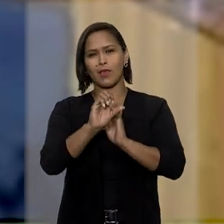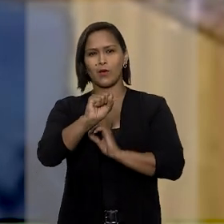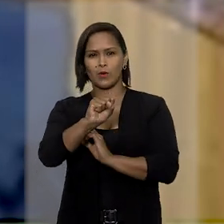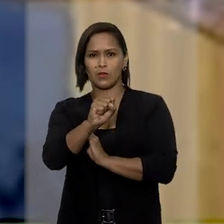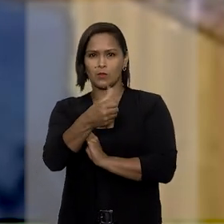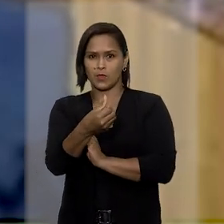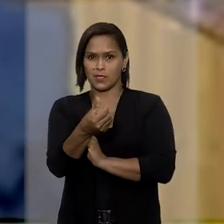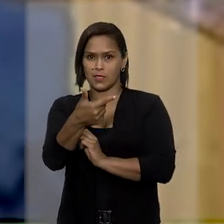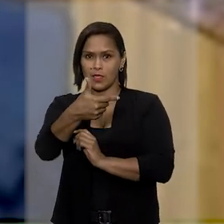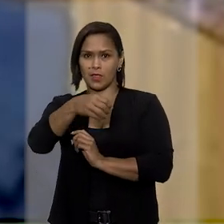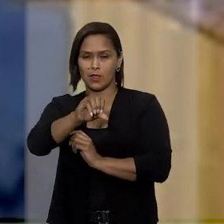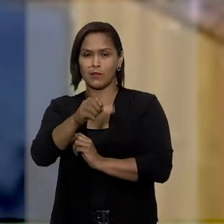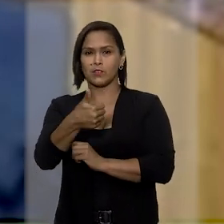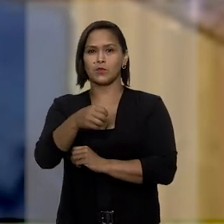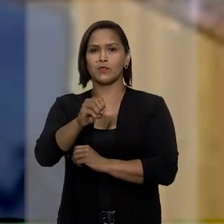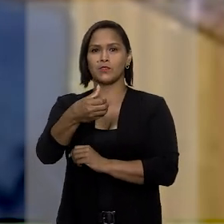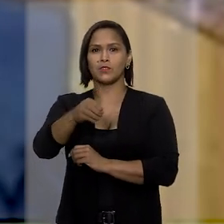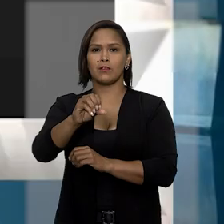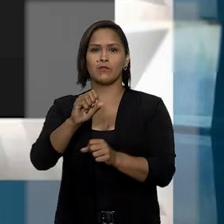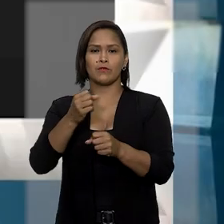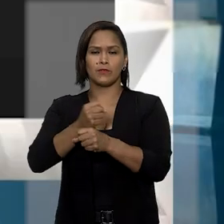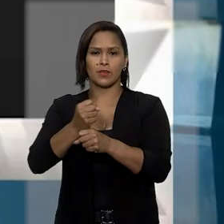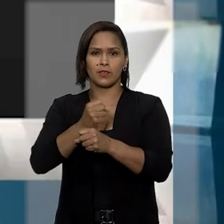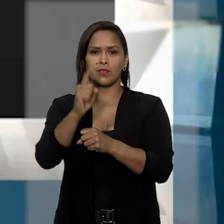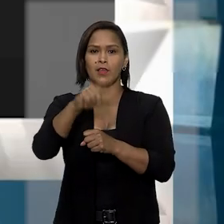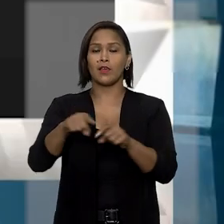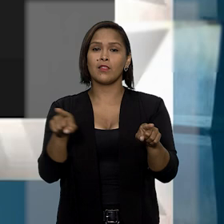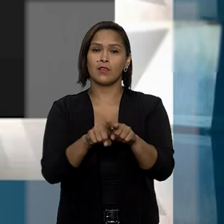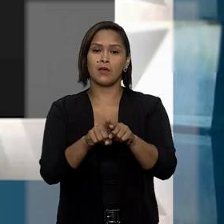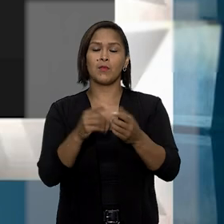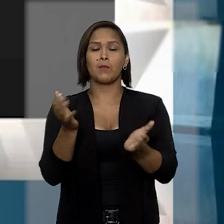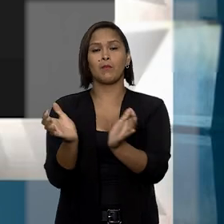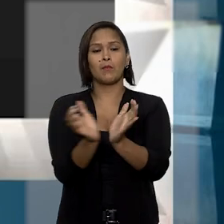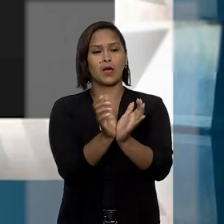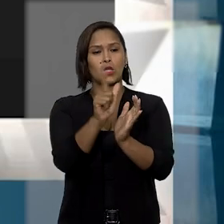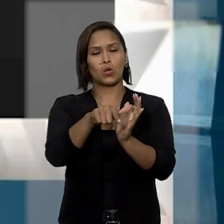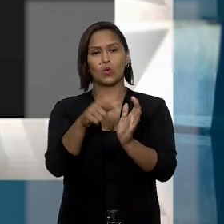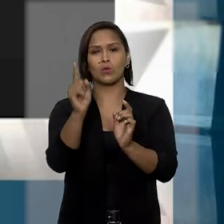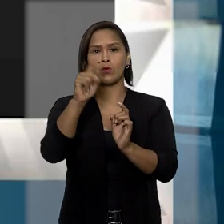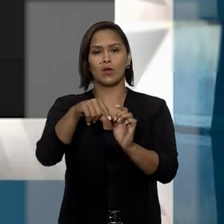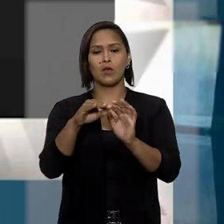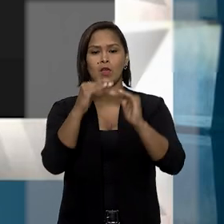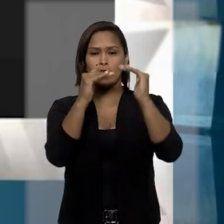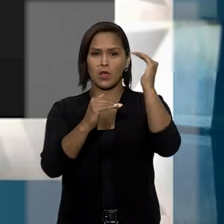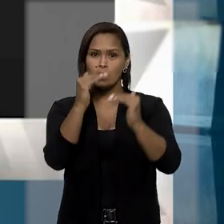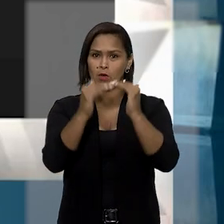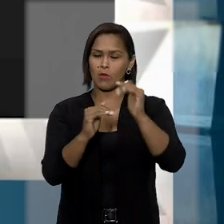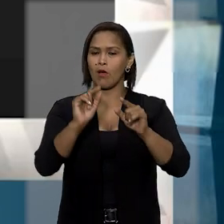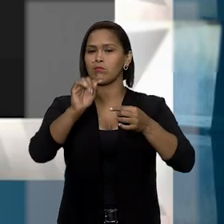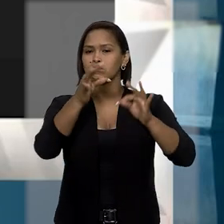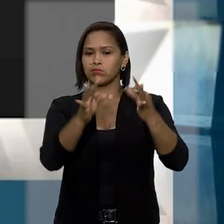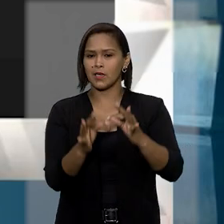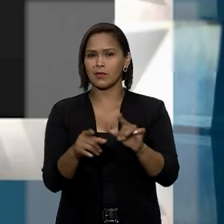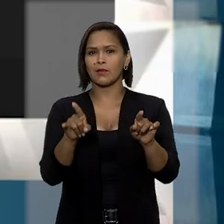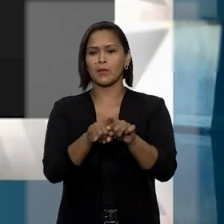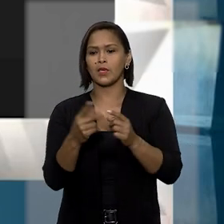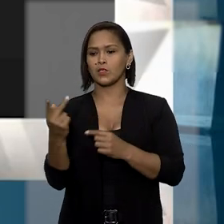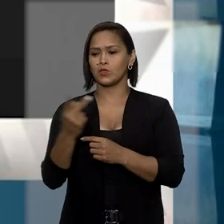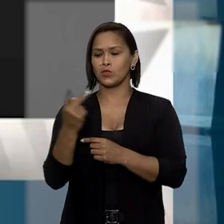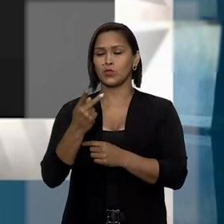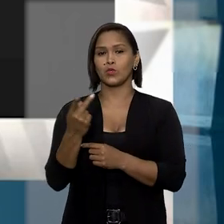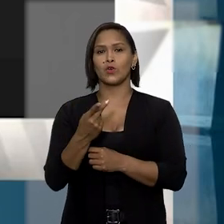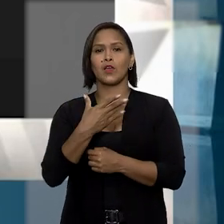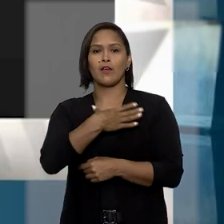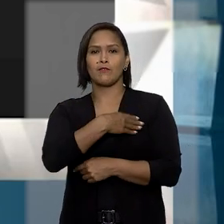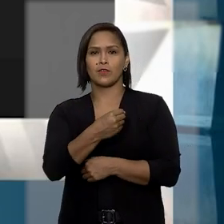.069, de 1990. Além disso, para o colegiado, a equivalência de tratamento entre as duas espécies